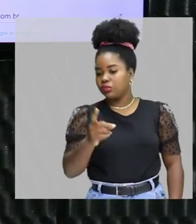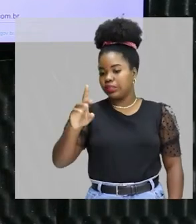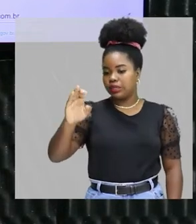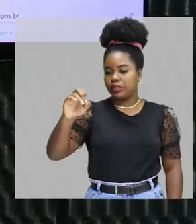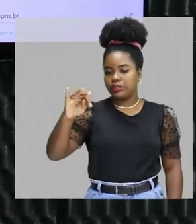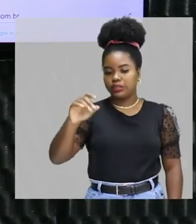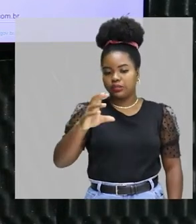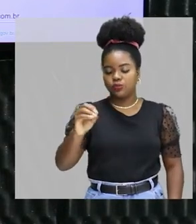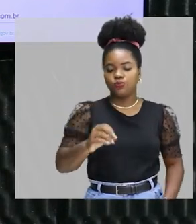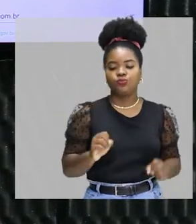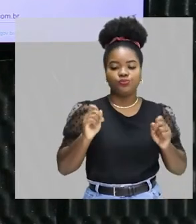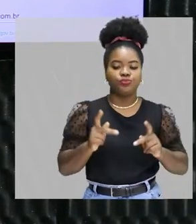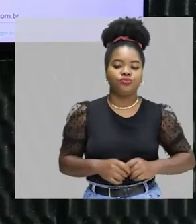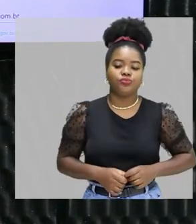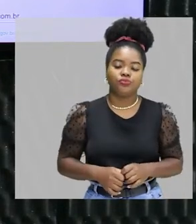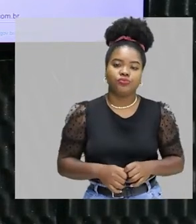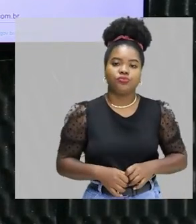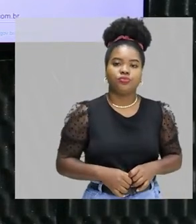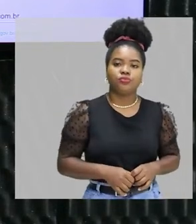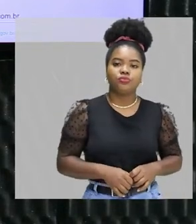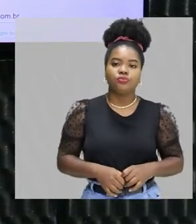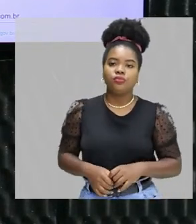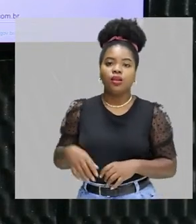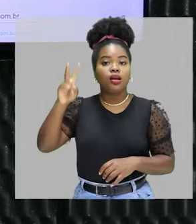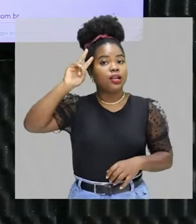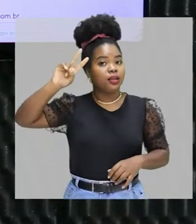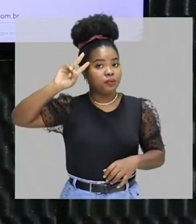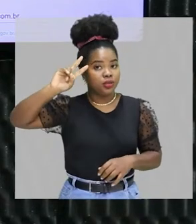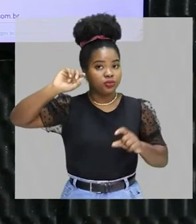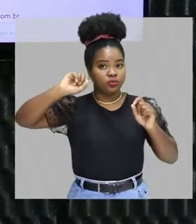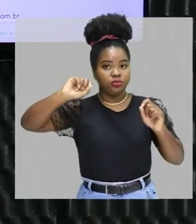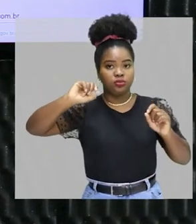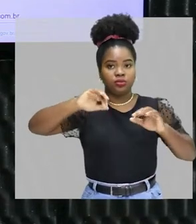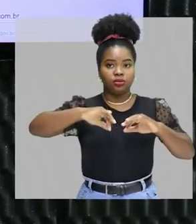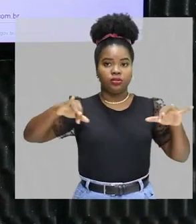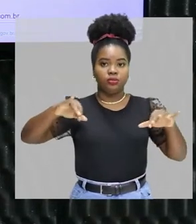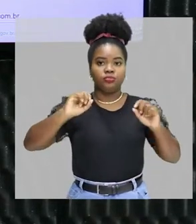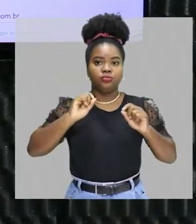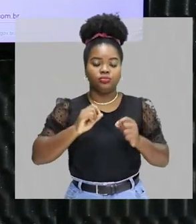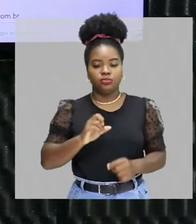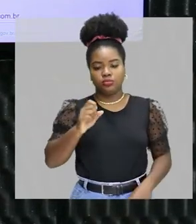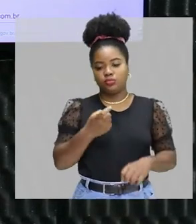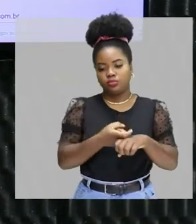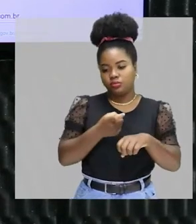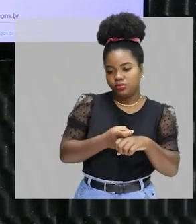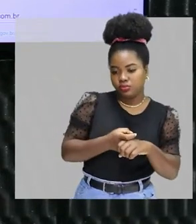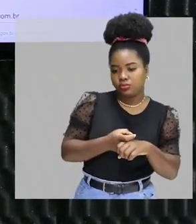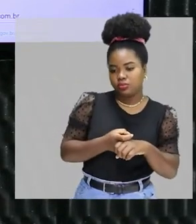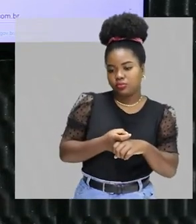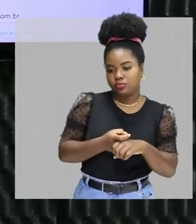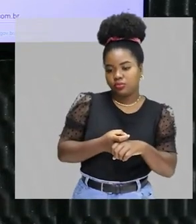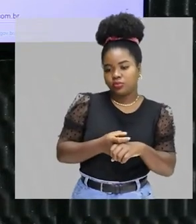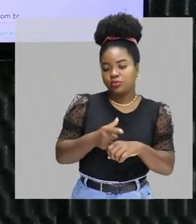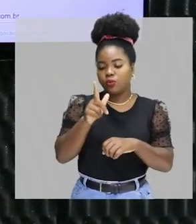Certo? Agora, lembrando que a filtração, eu vou separar sólido de líquido. São 12